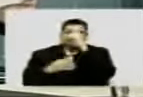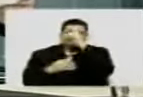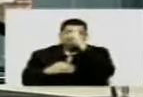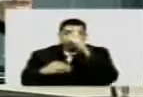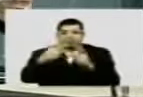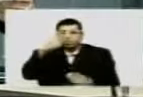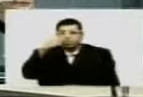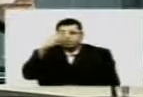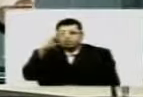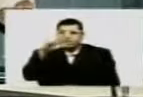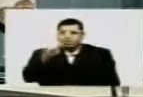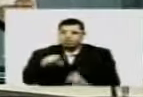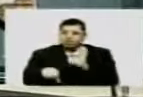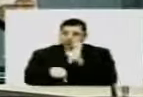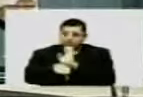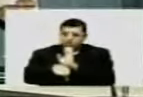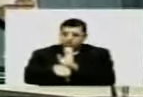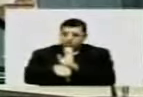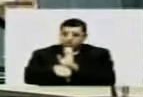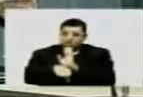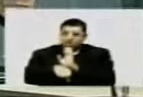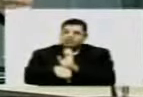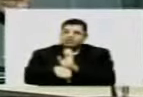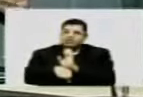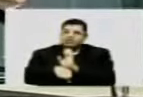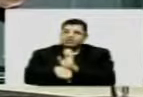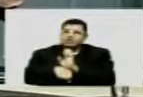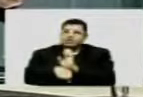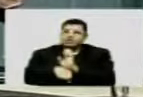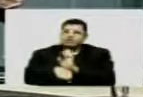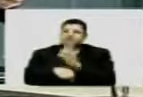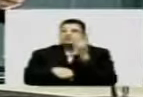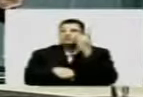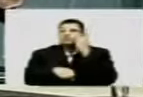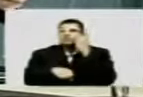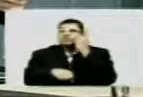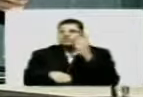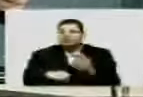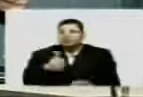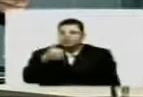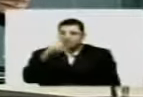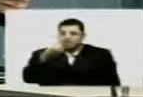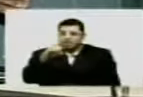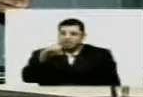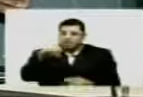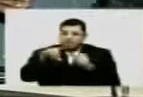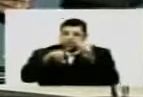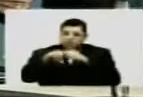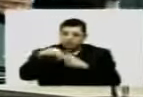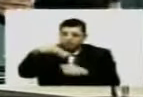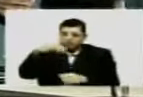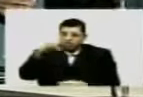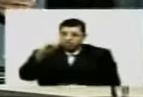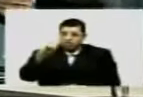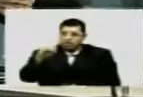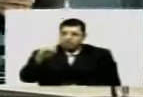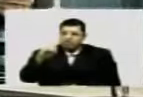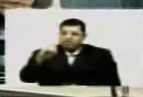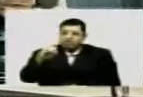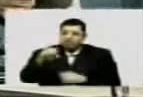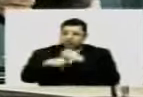hospital estadual de Tabatinga, no dia 10 de março de 2009,